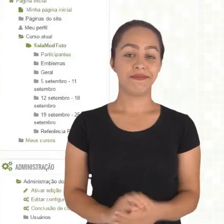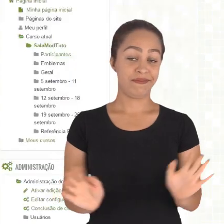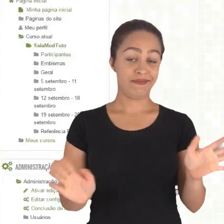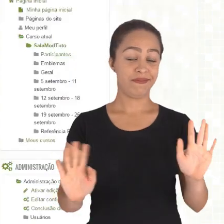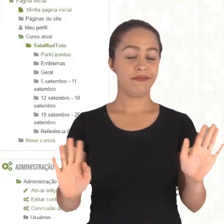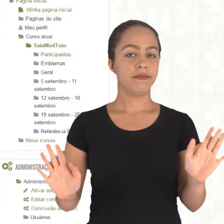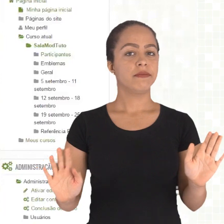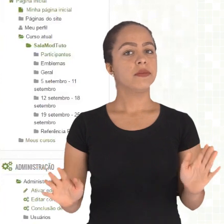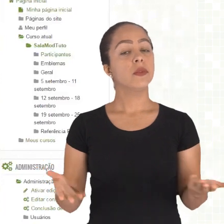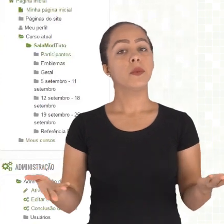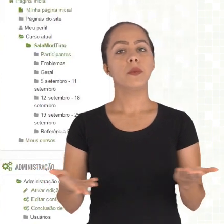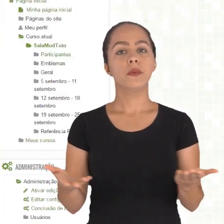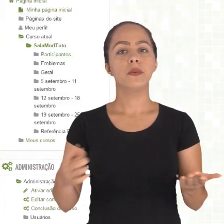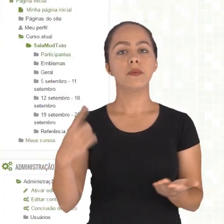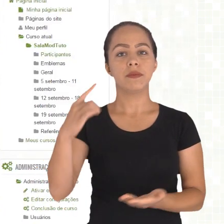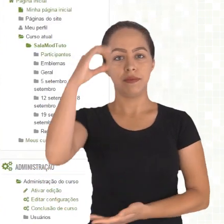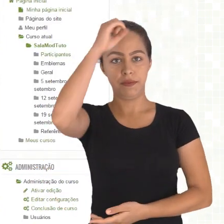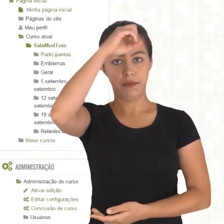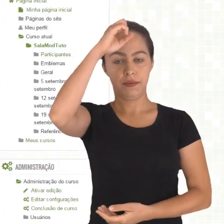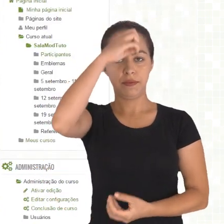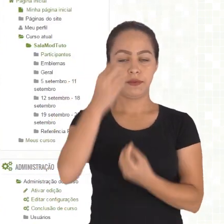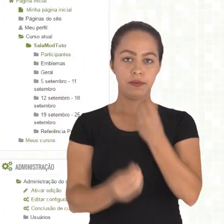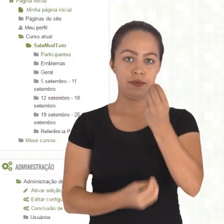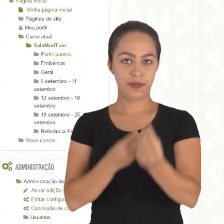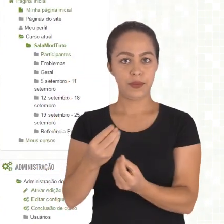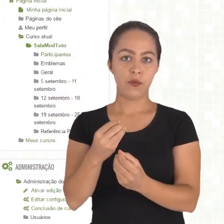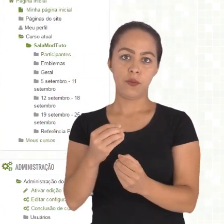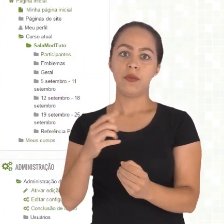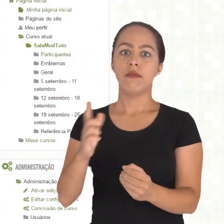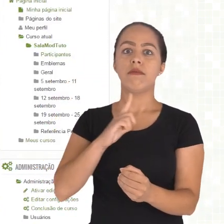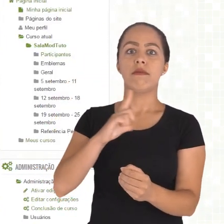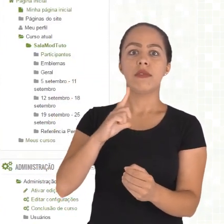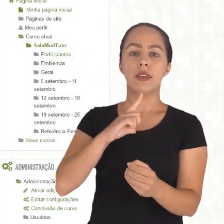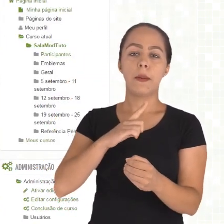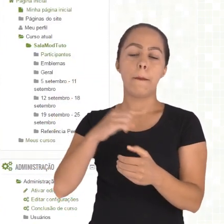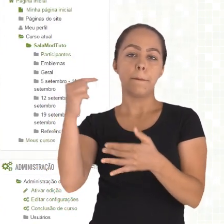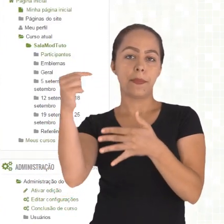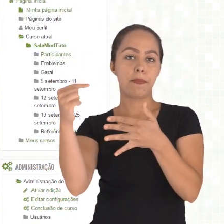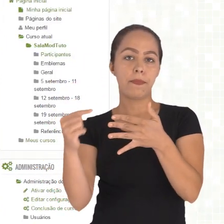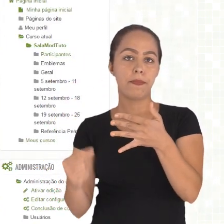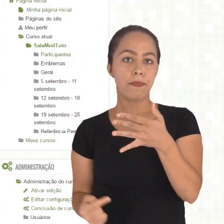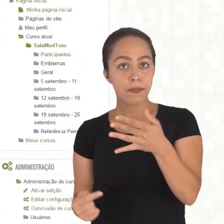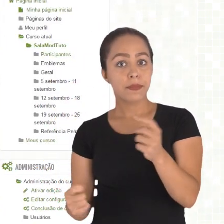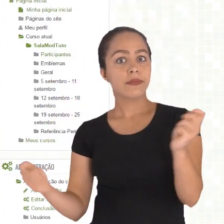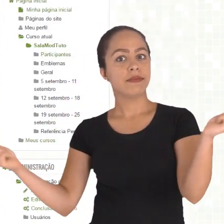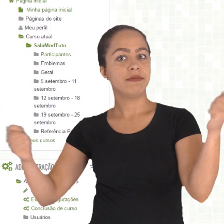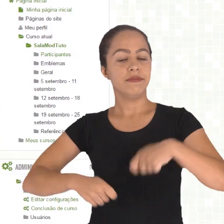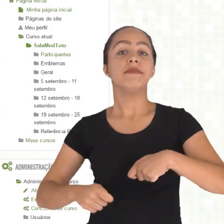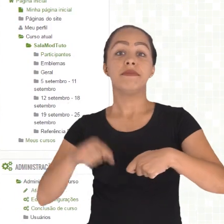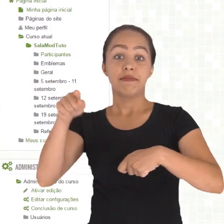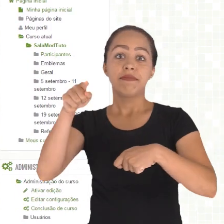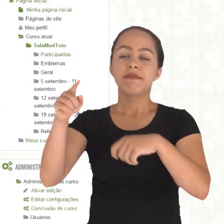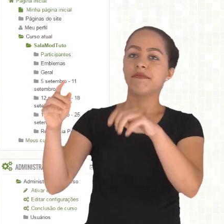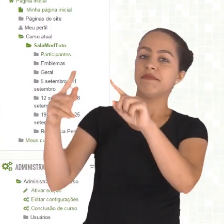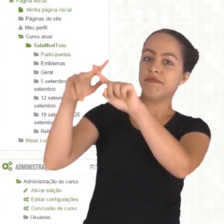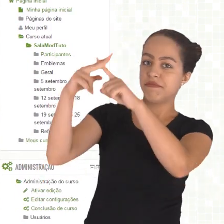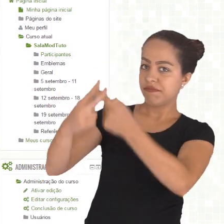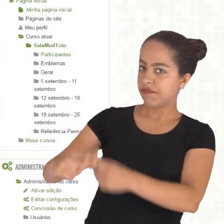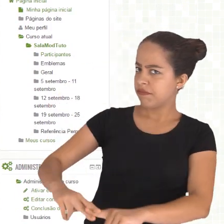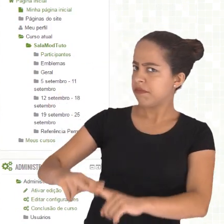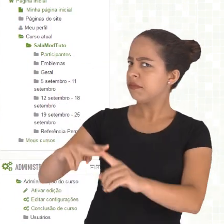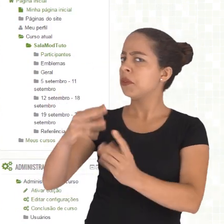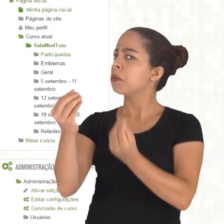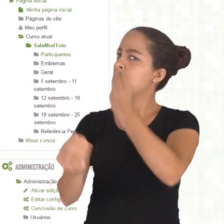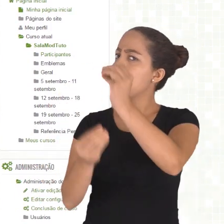Olá, hoje vamos aprender sobre o modo de edição e os recursos disponíveis. Bom, para começar você